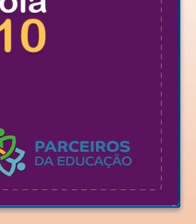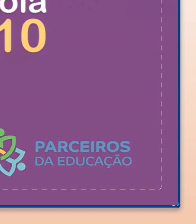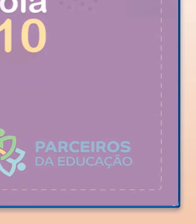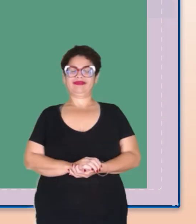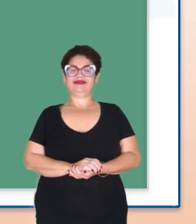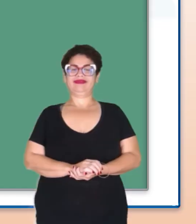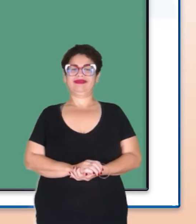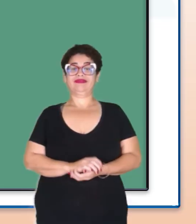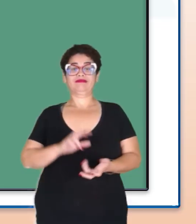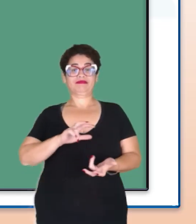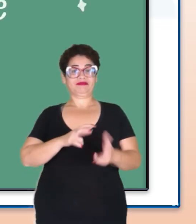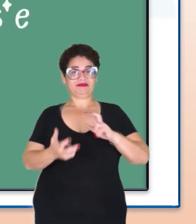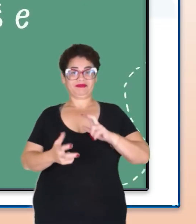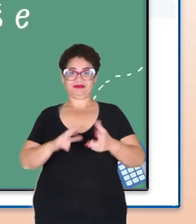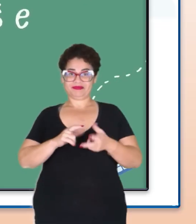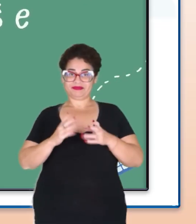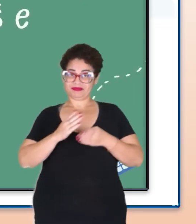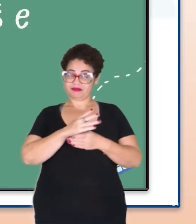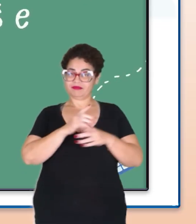Olá,